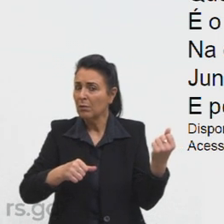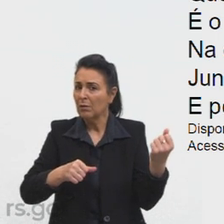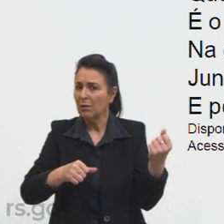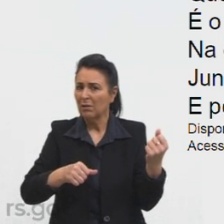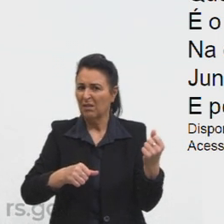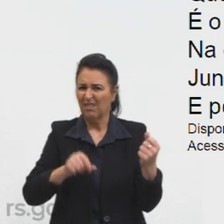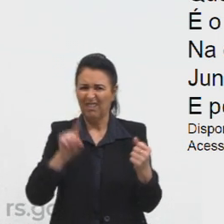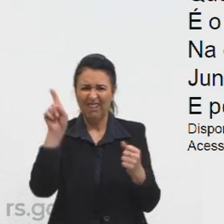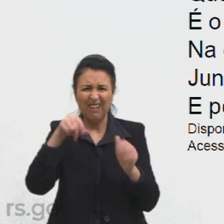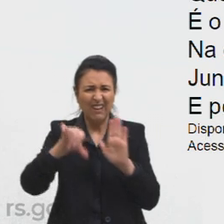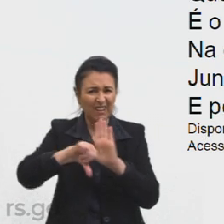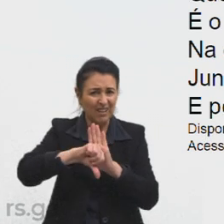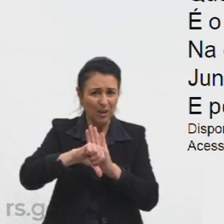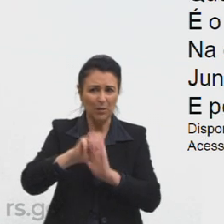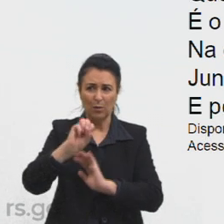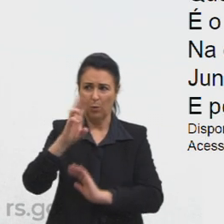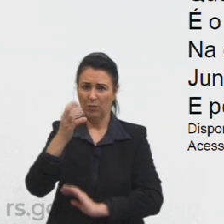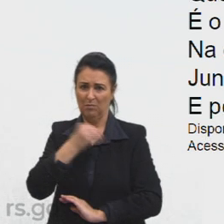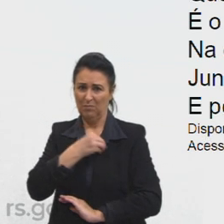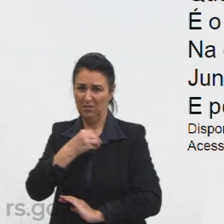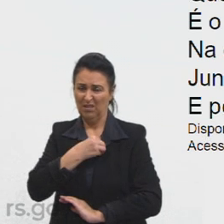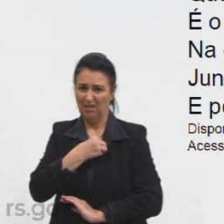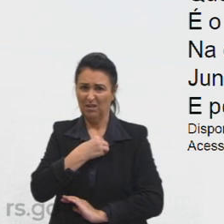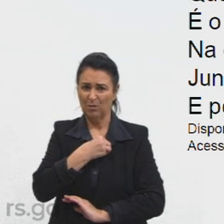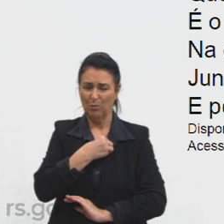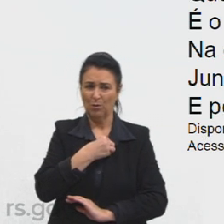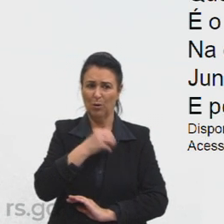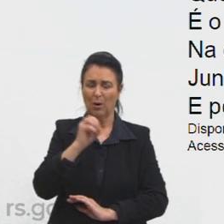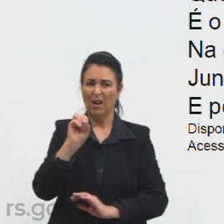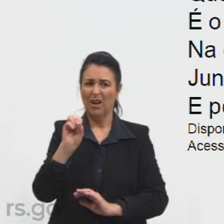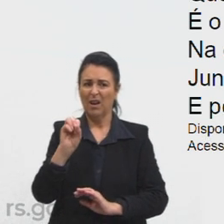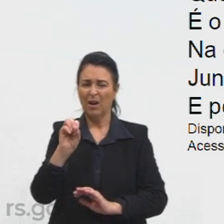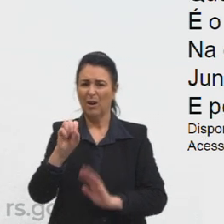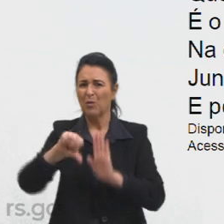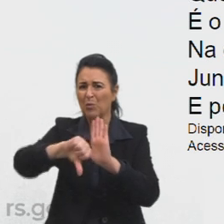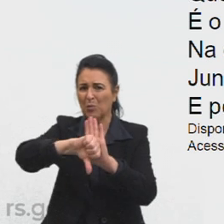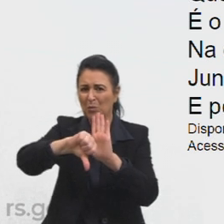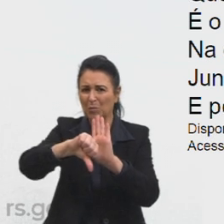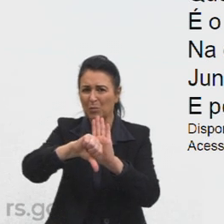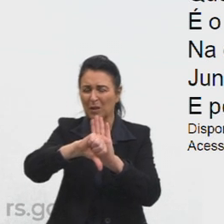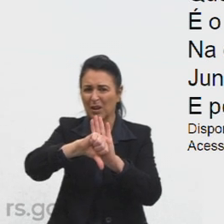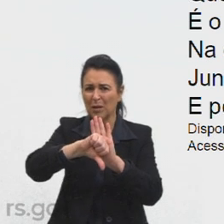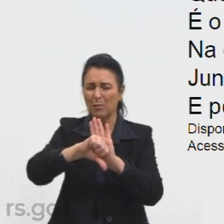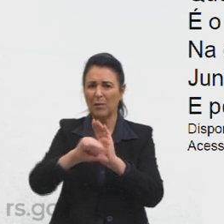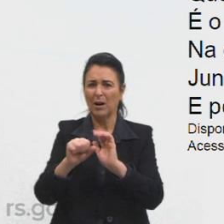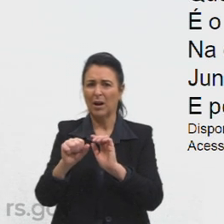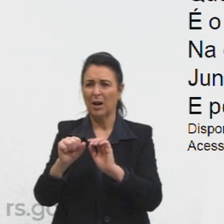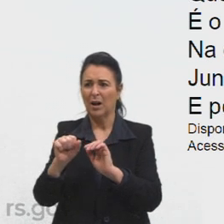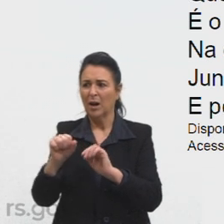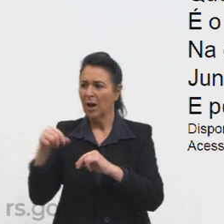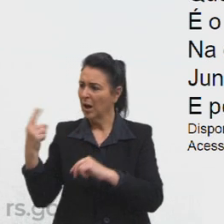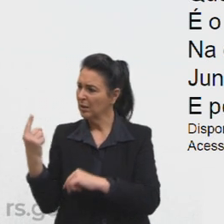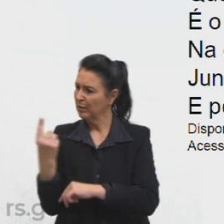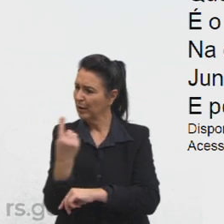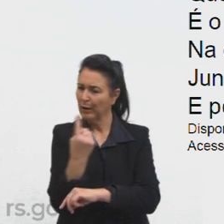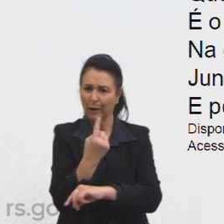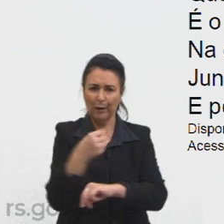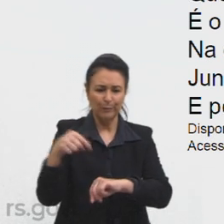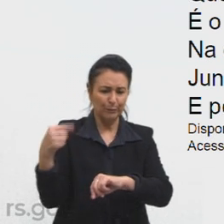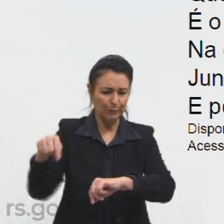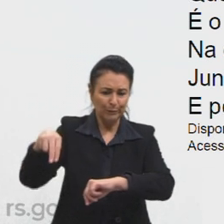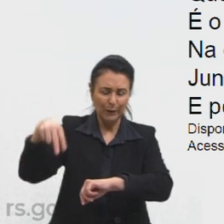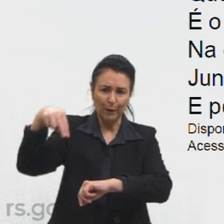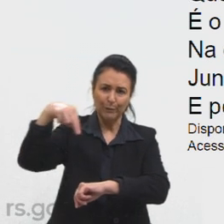afinal será pecado será delito de tão viso horrores perambular na rua um desgraçado